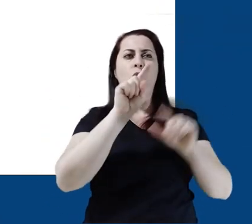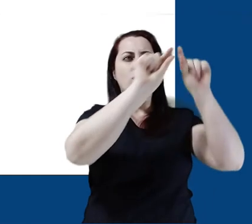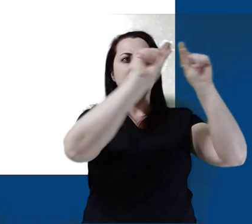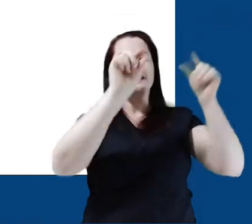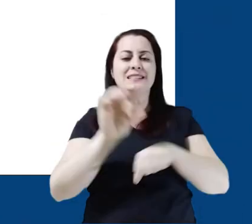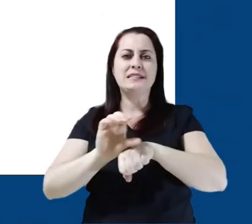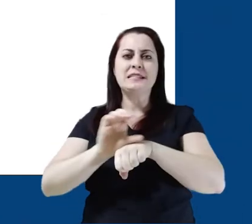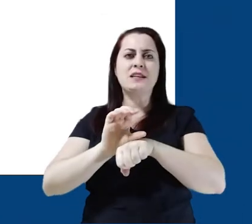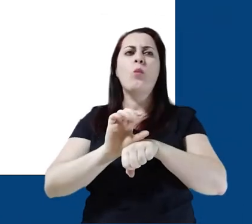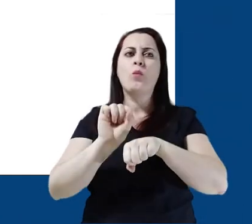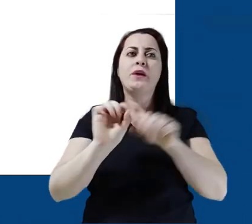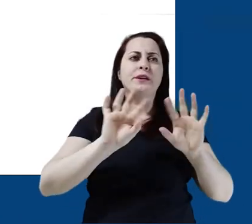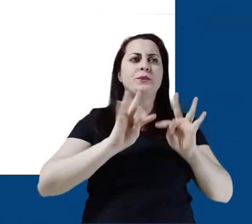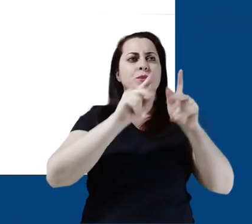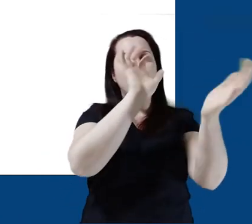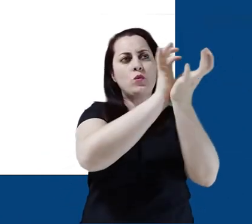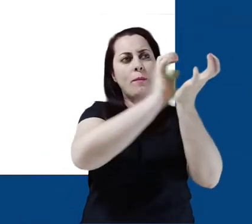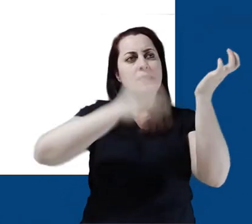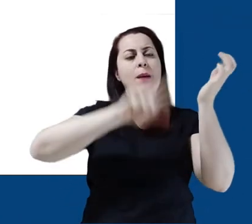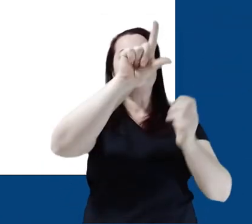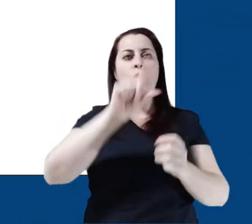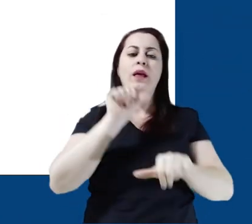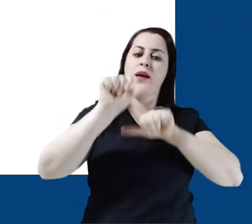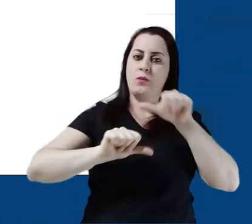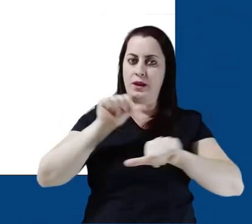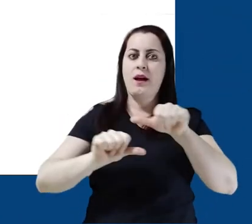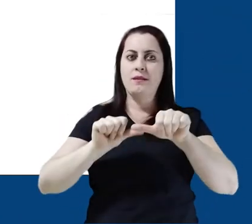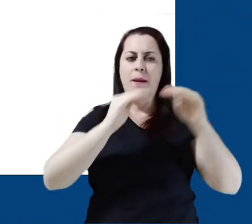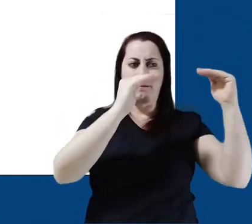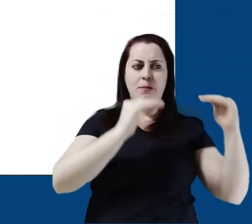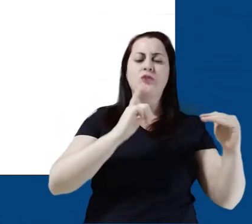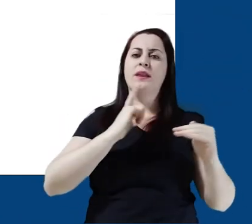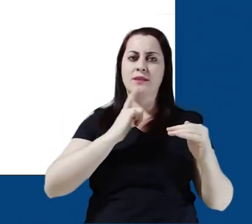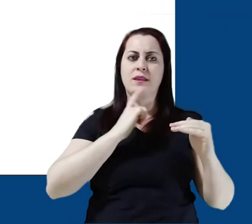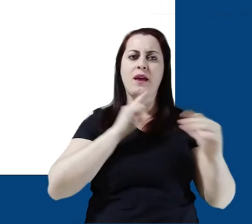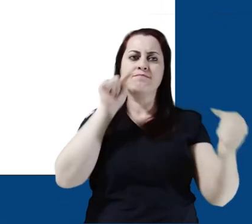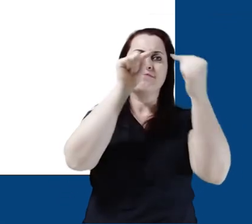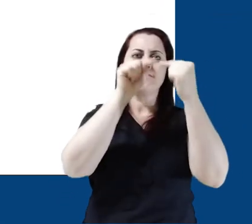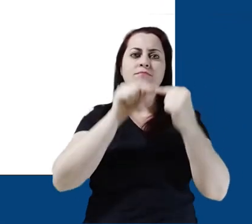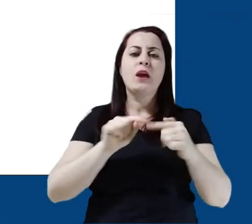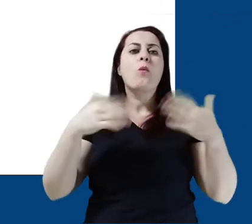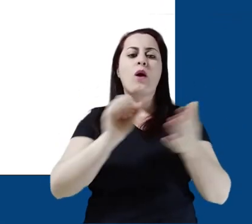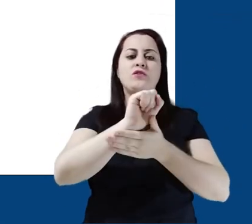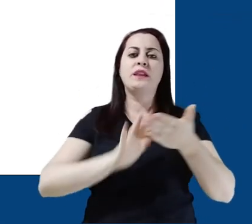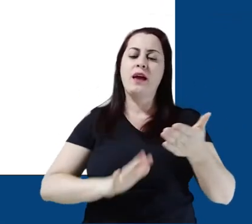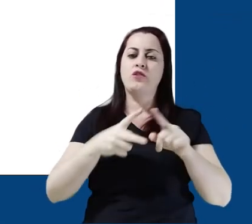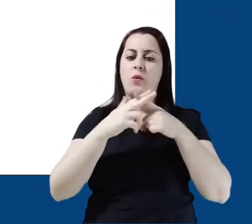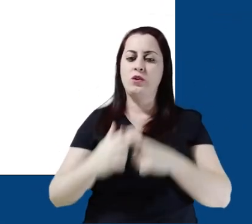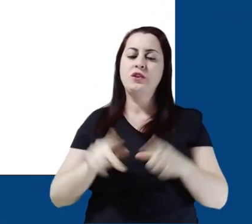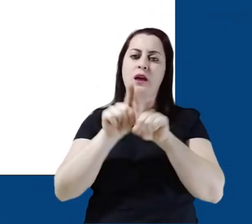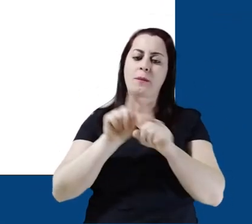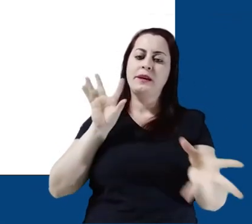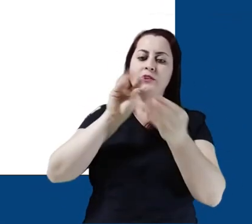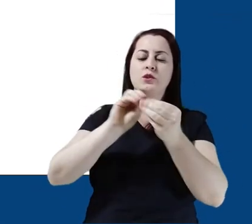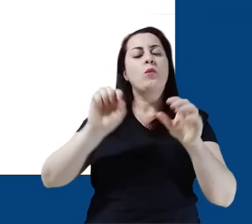cinza ao lado de Todas as Turmas, é possível escolher e alterar. Ainda mais abaixo, temos a relação das atividades para corrigir